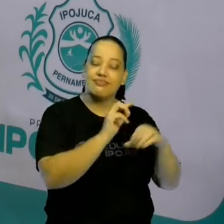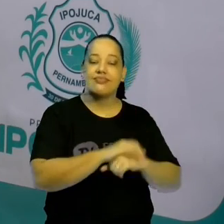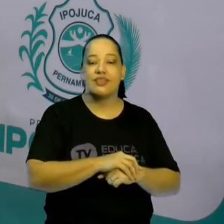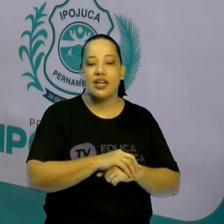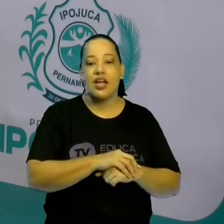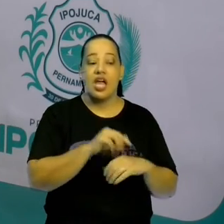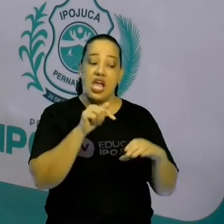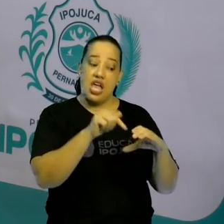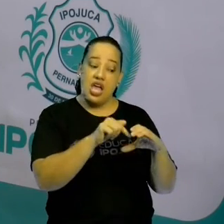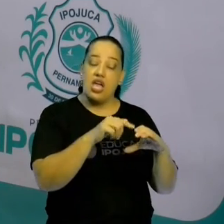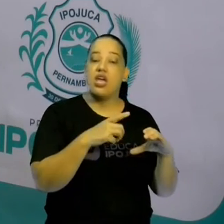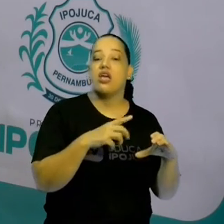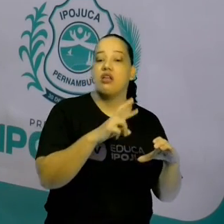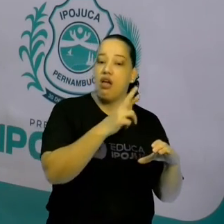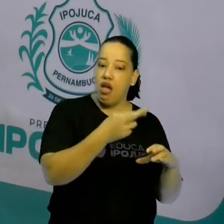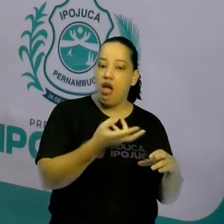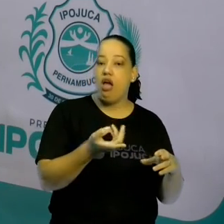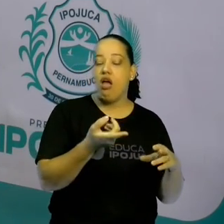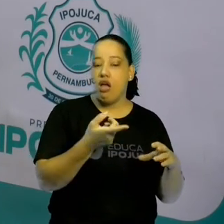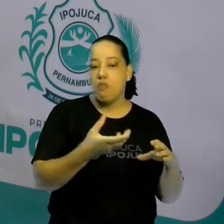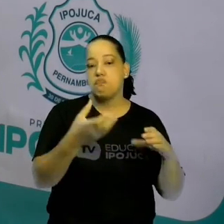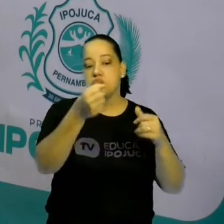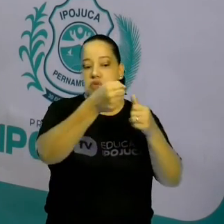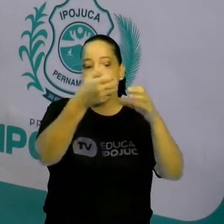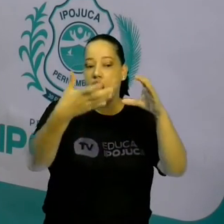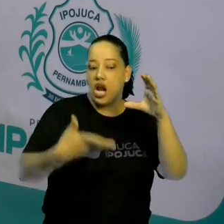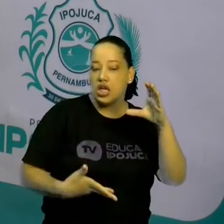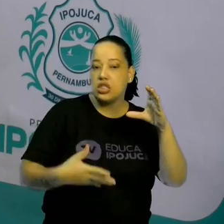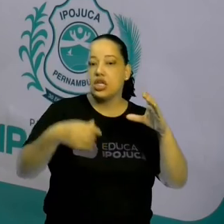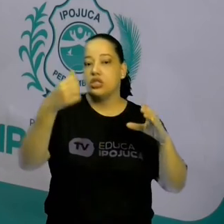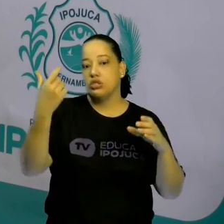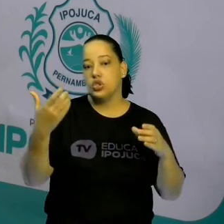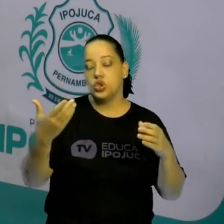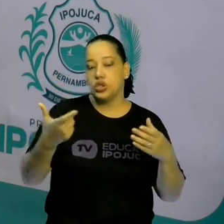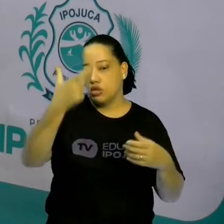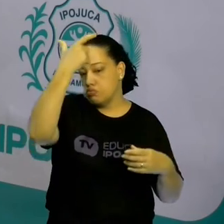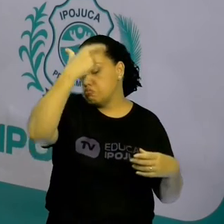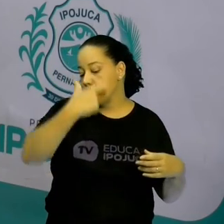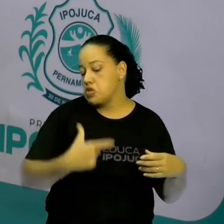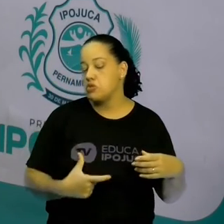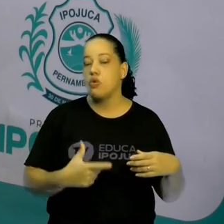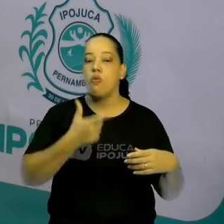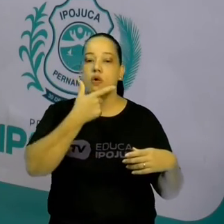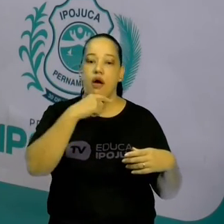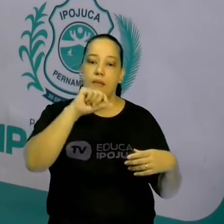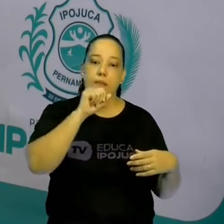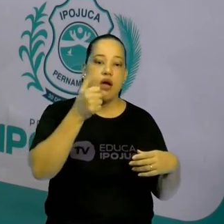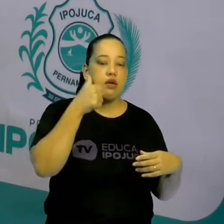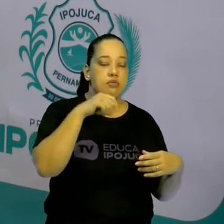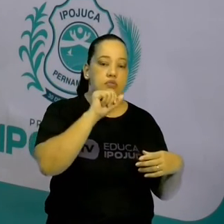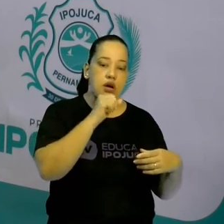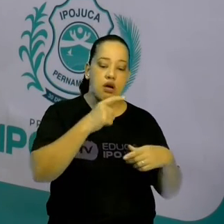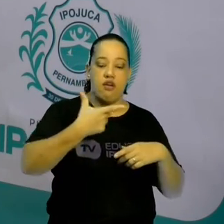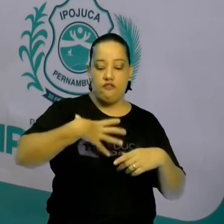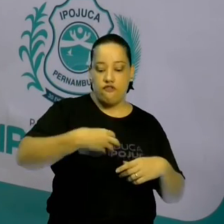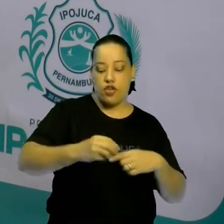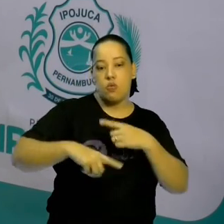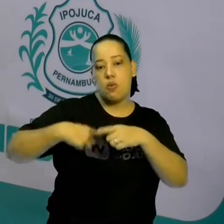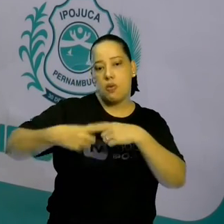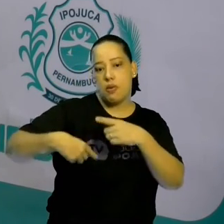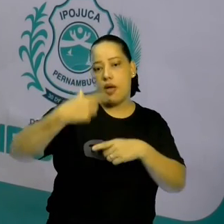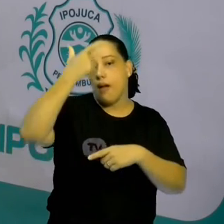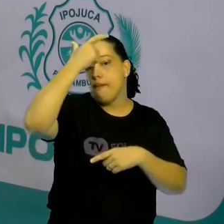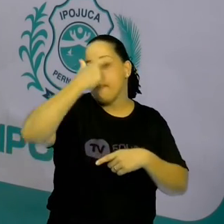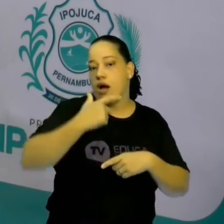é responsável por passar as características genéticas de pai para filho. E é nele também que